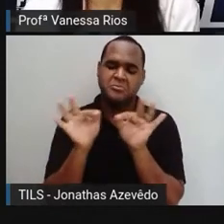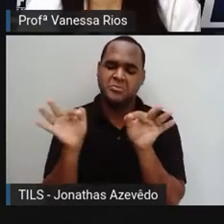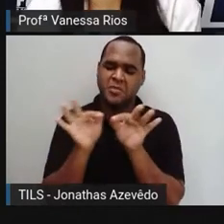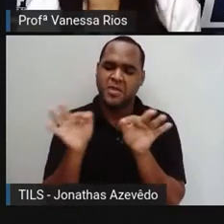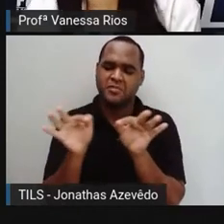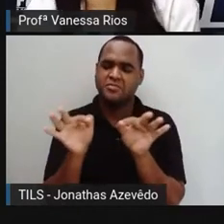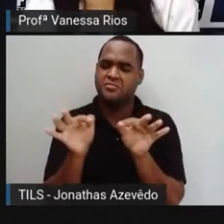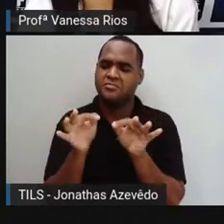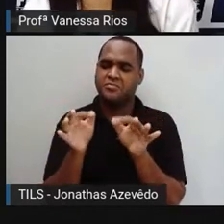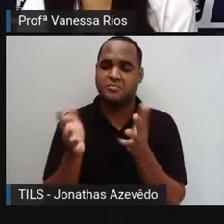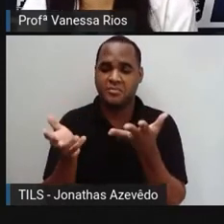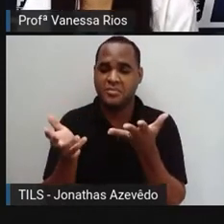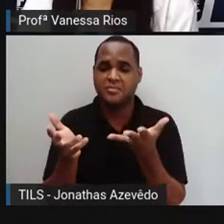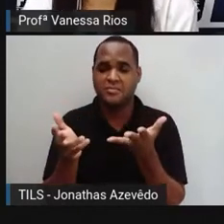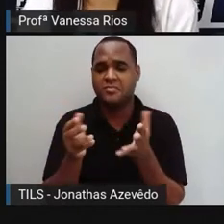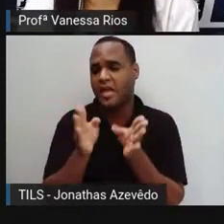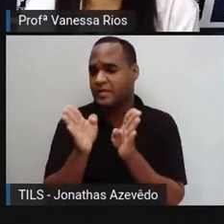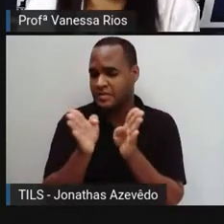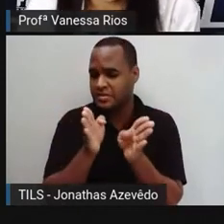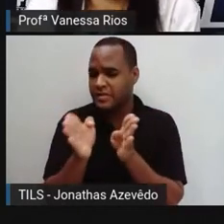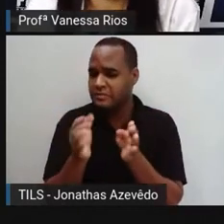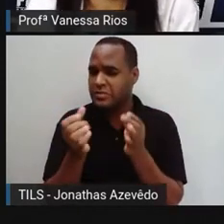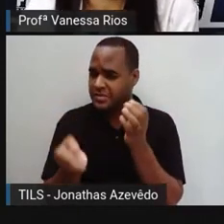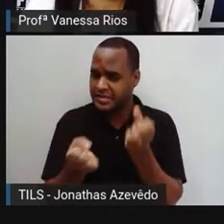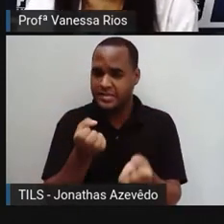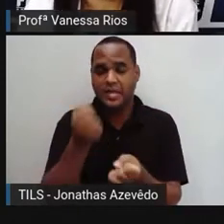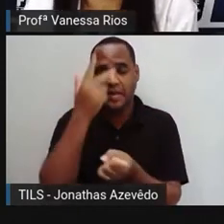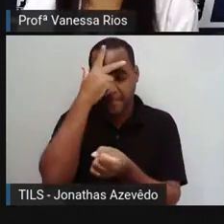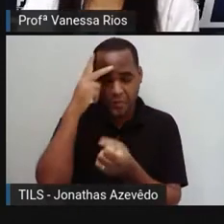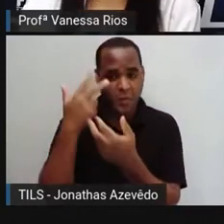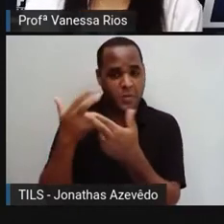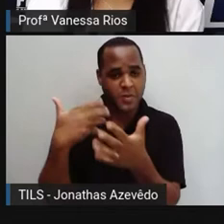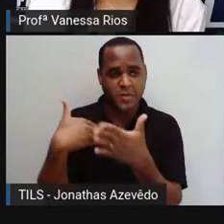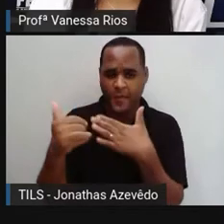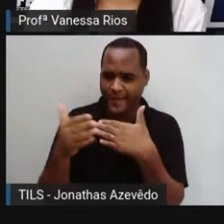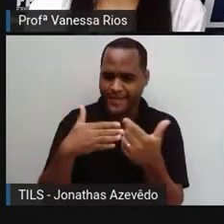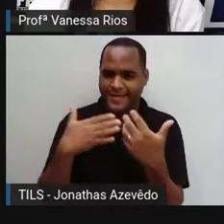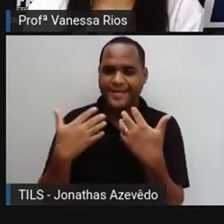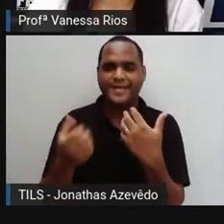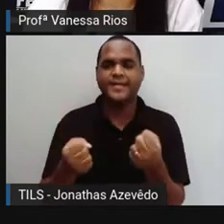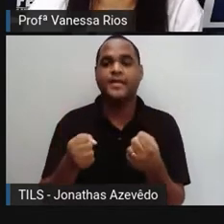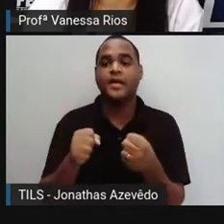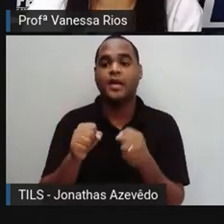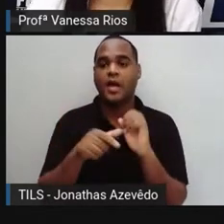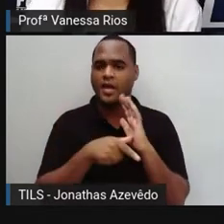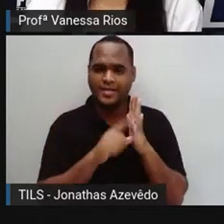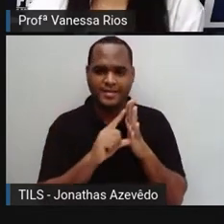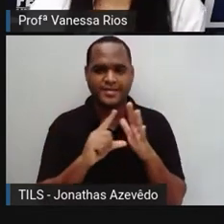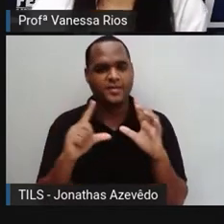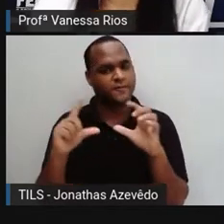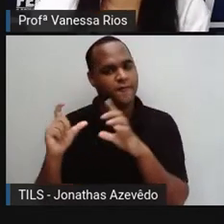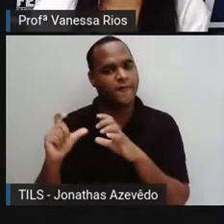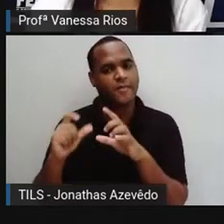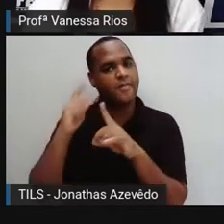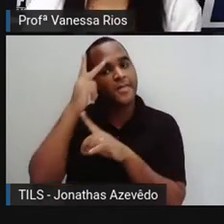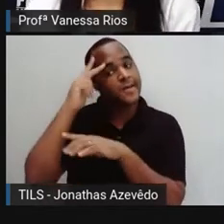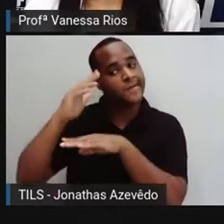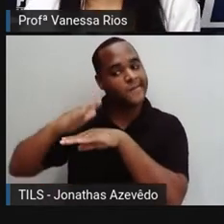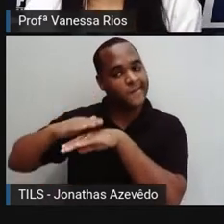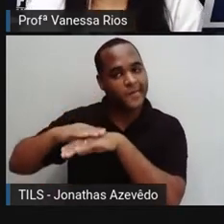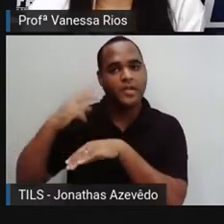acessíveis a qualquer pessoa. Porque se antes as fotografias dependiam de um fotógrafo,